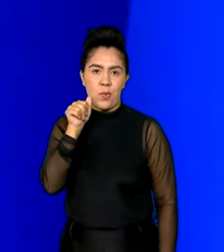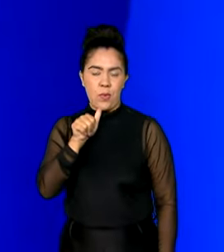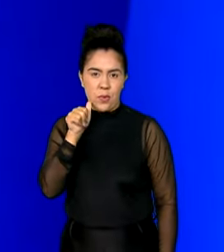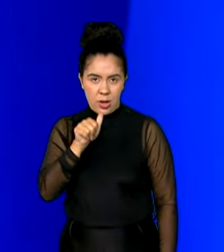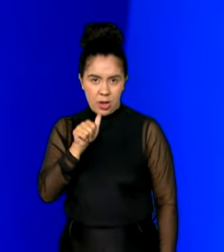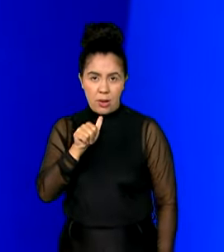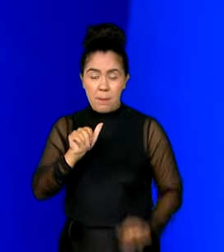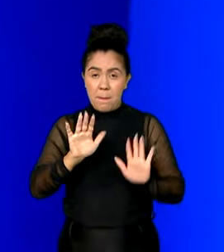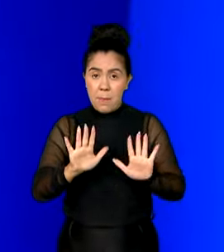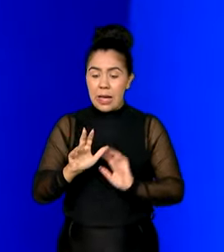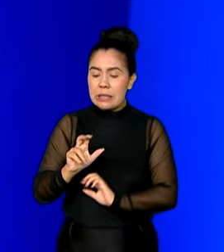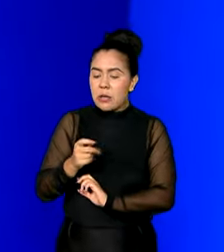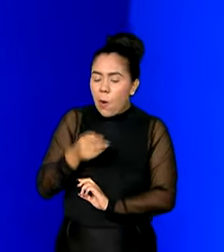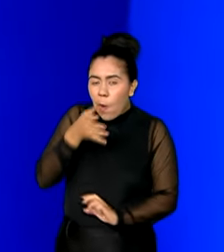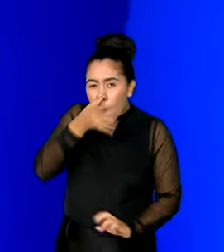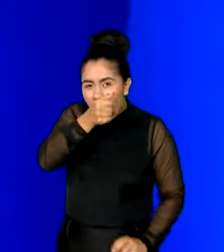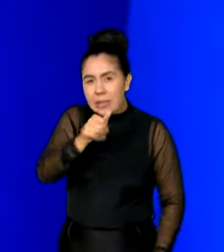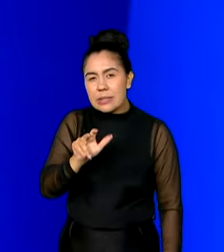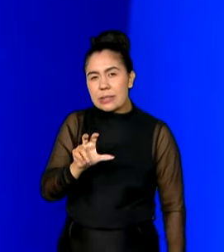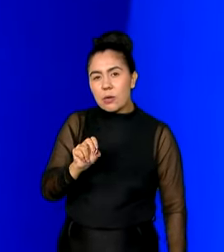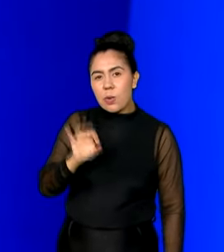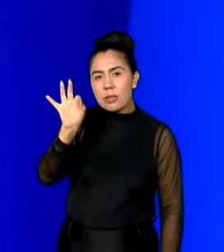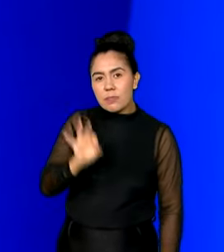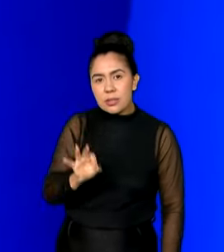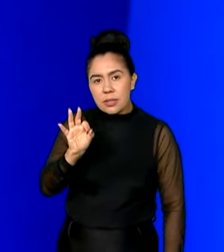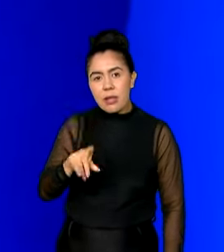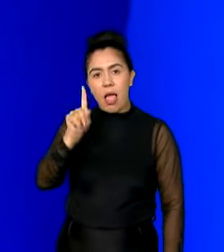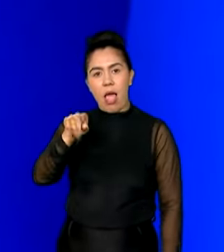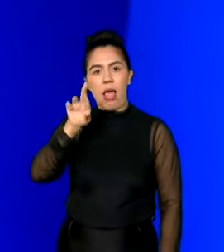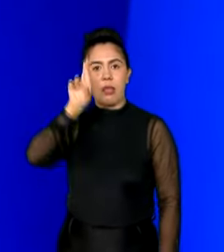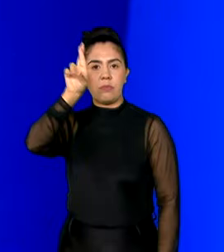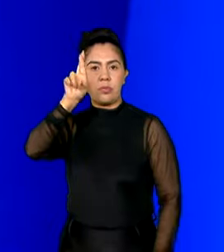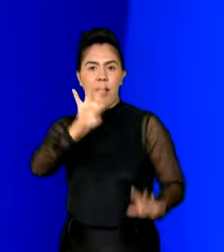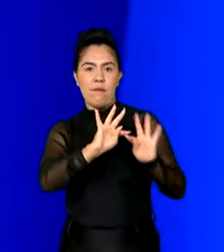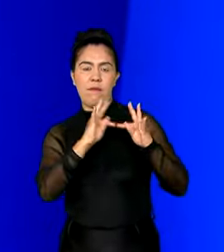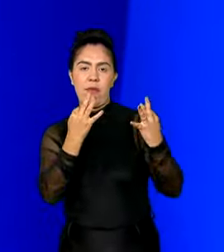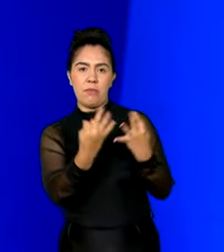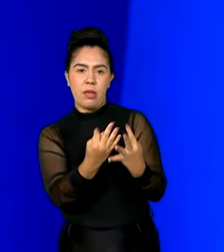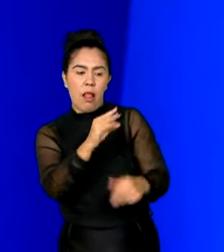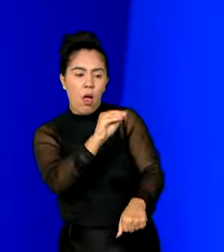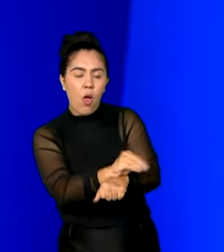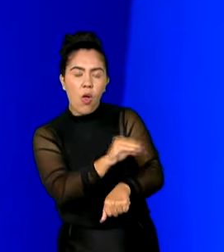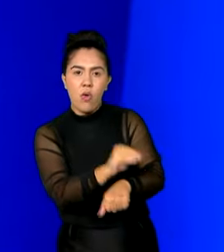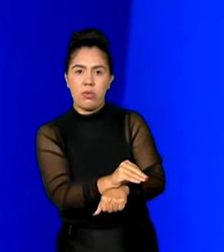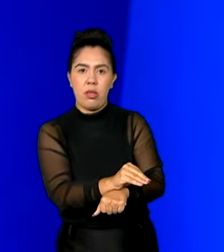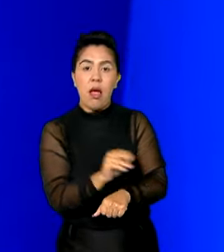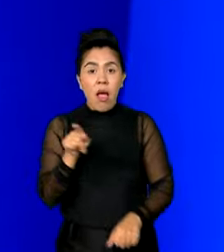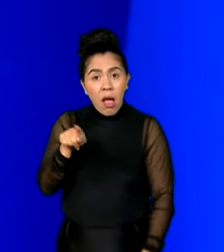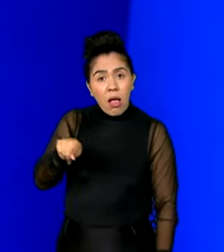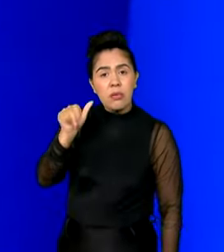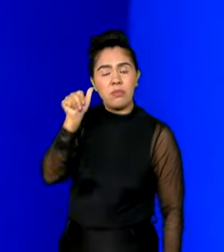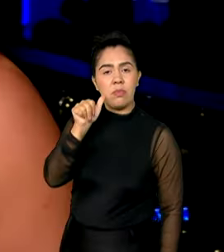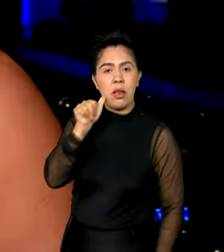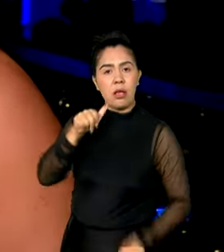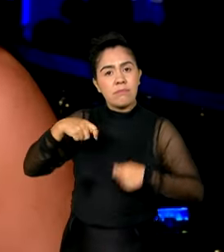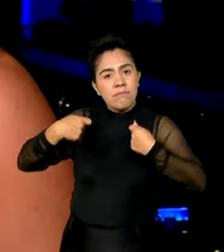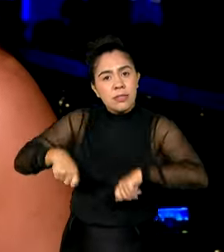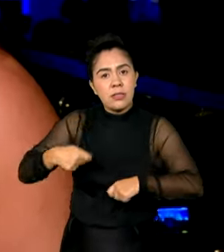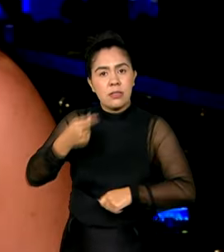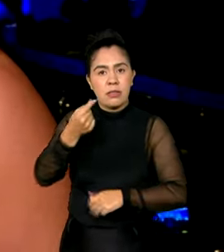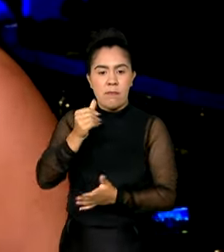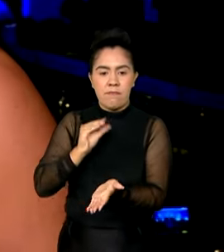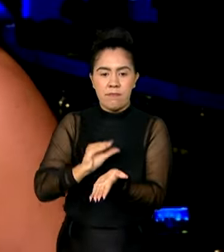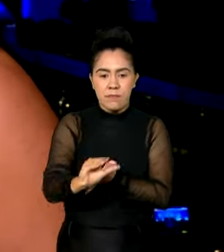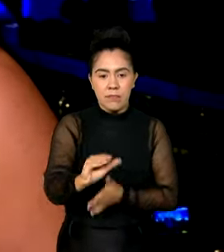Quase 50% são chefes de família. Portanto, são elas que vão precisar desse investimento. Para